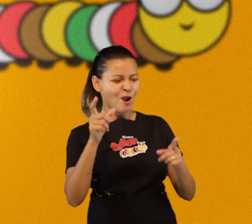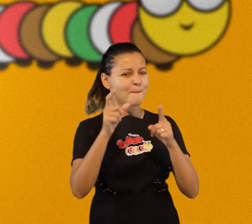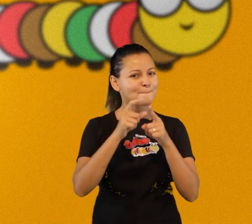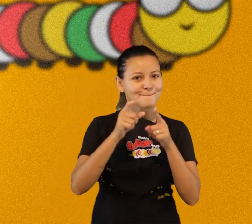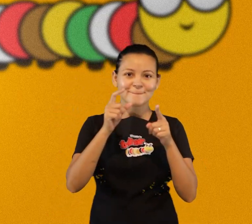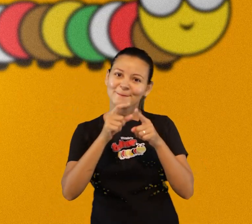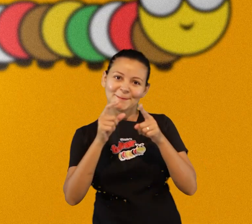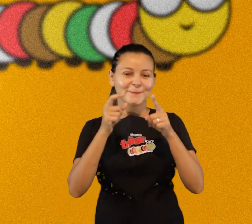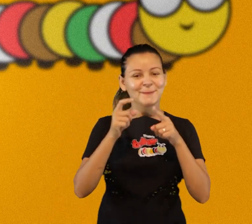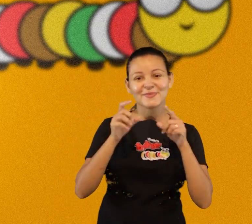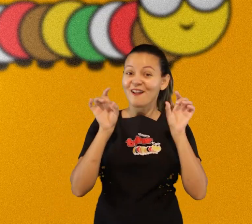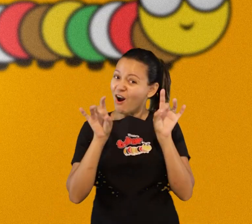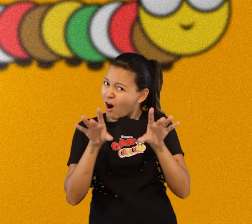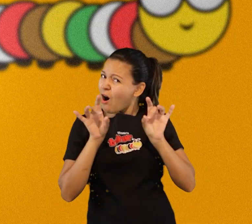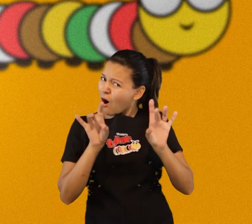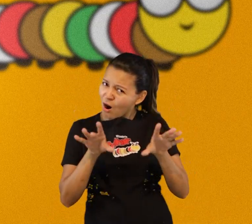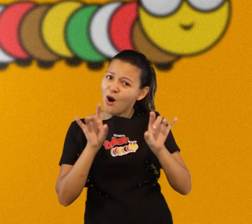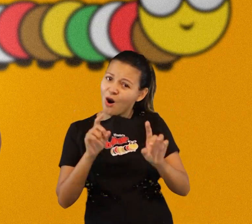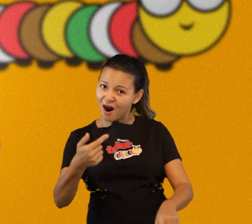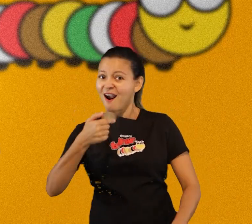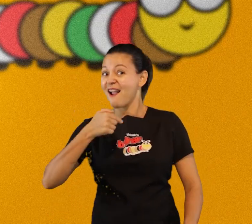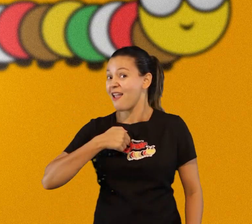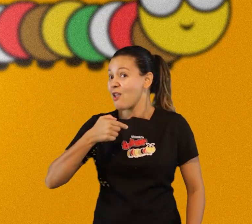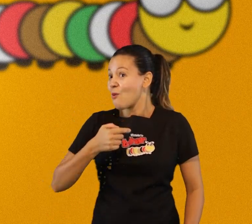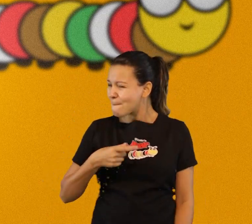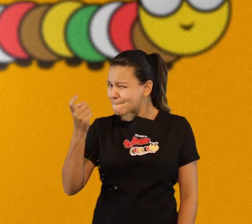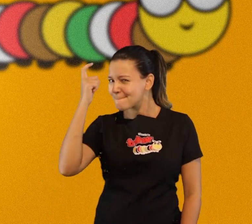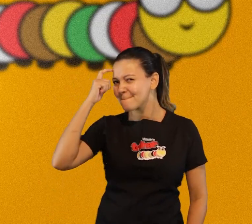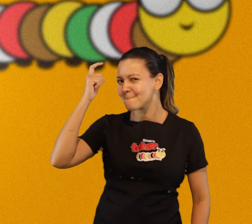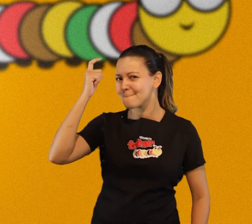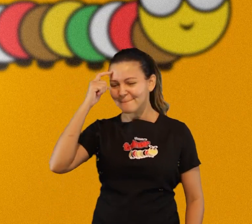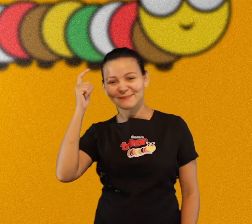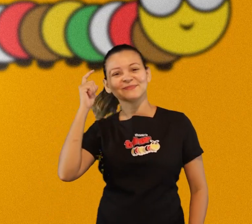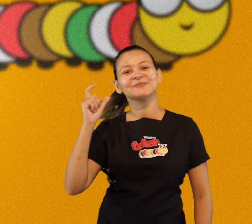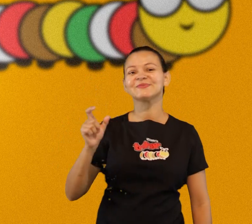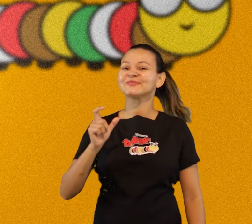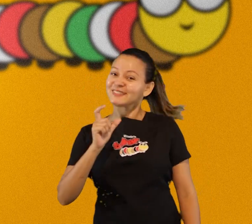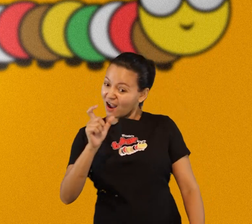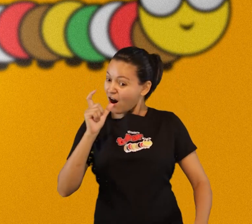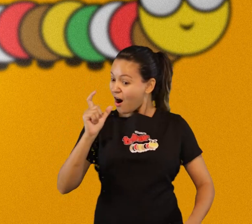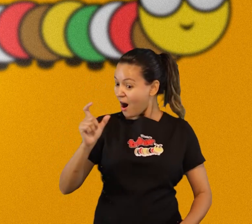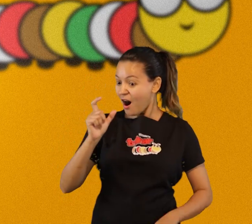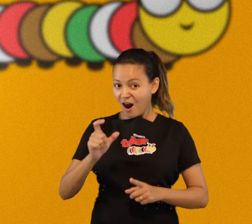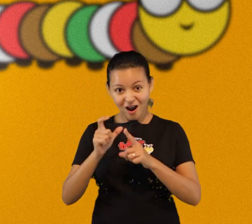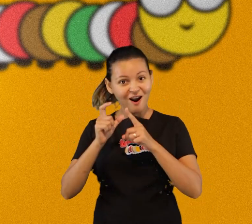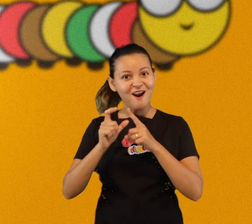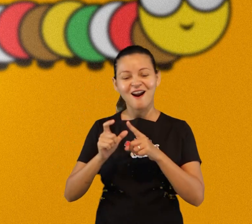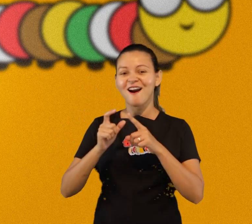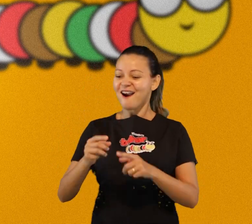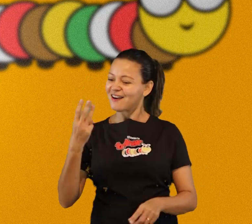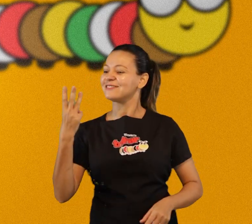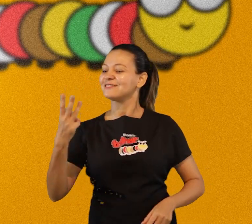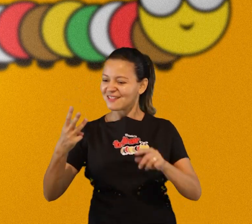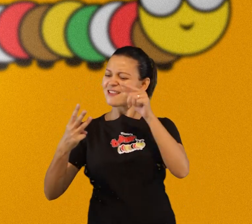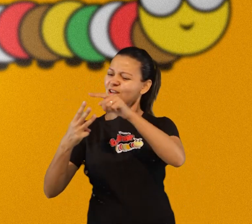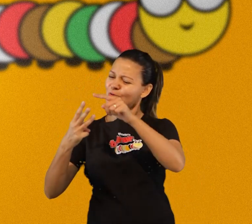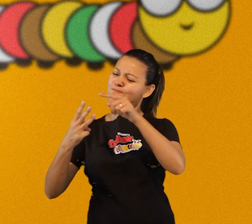três palavrinhas só eu aprendi de cor